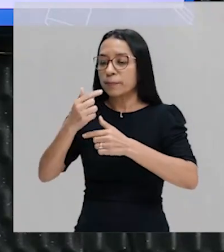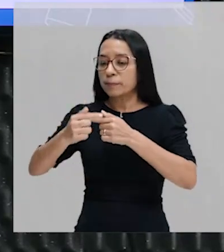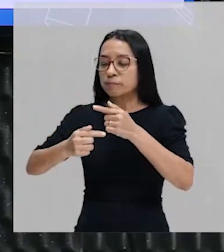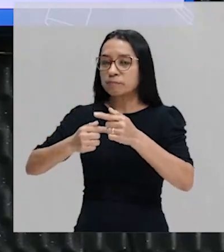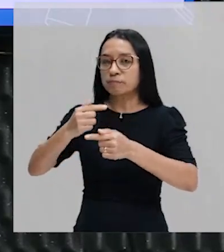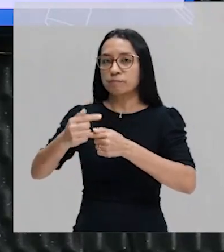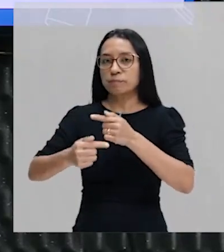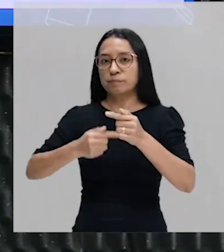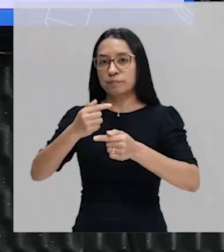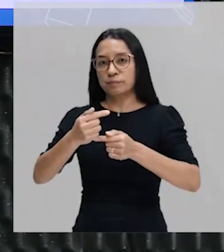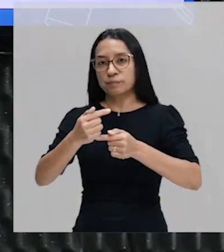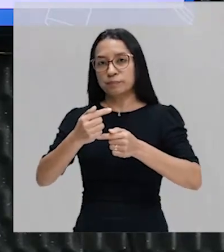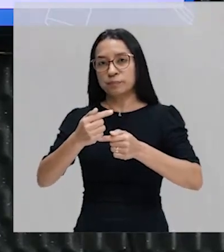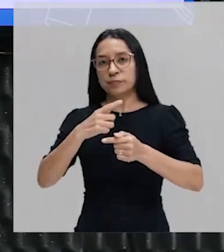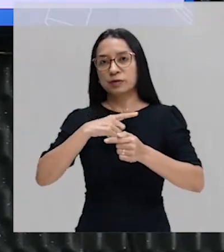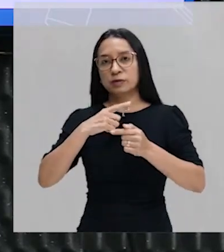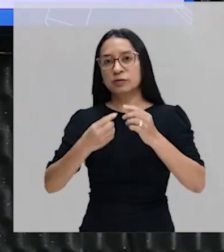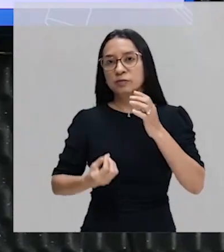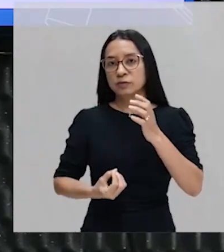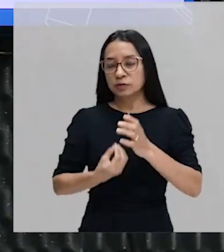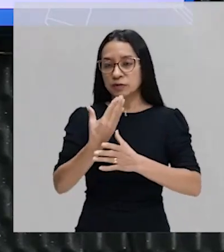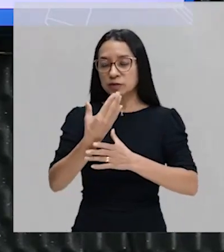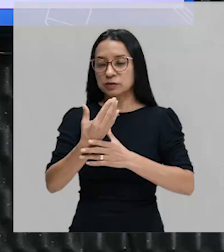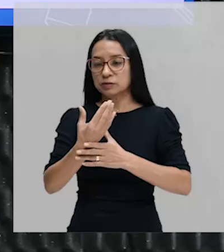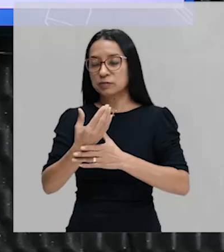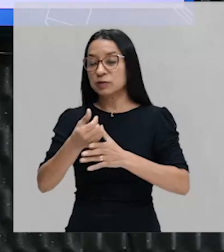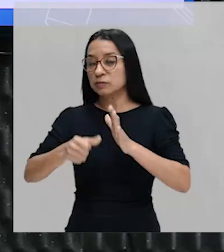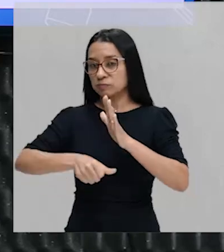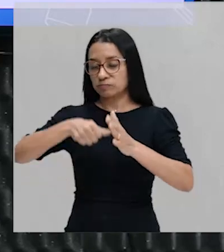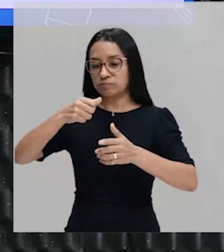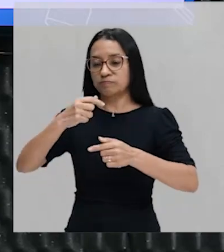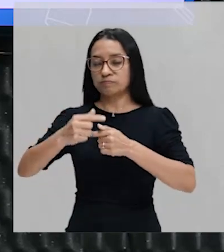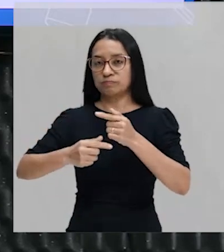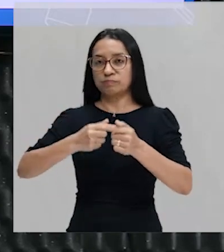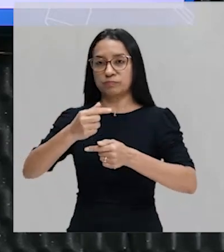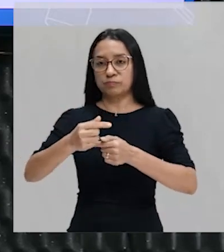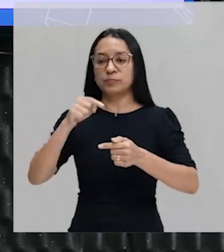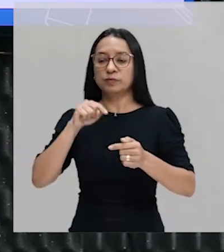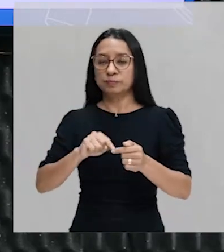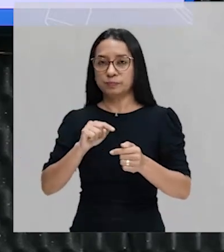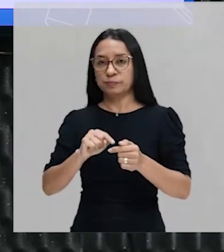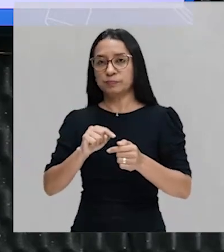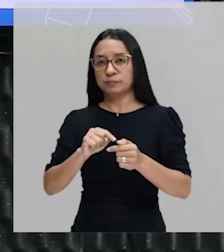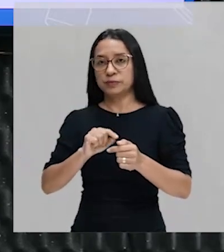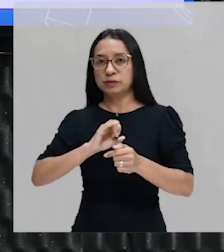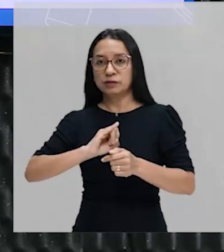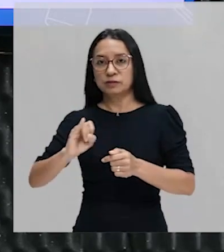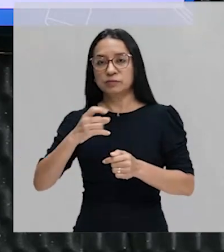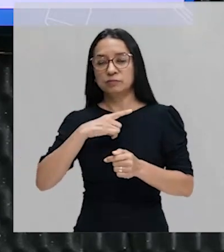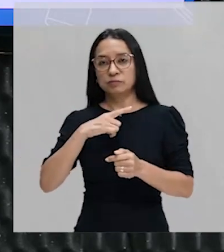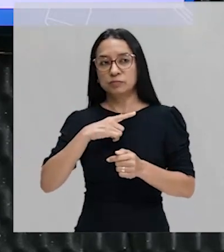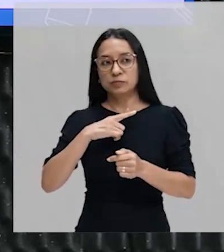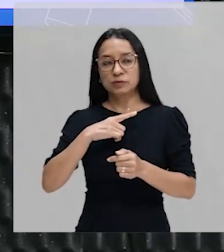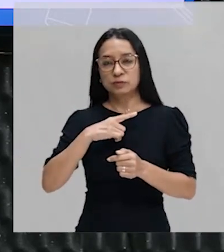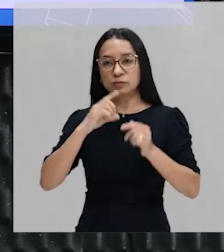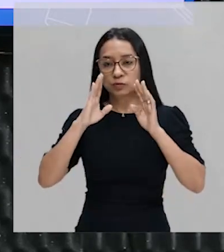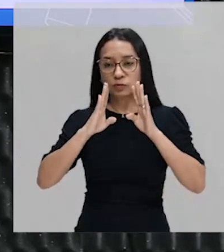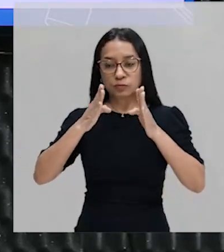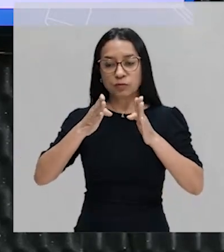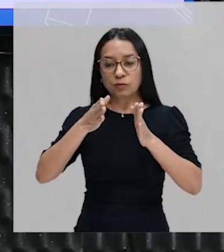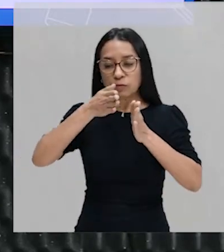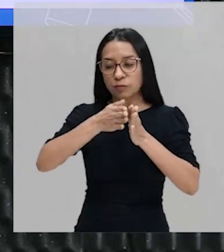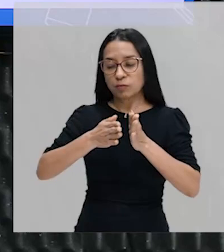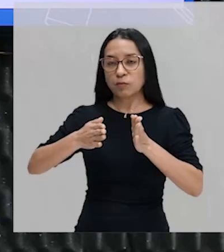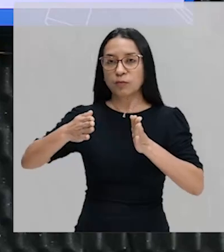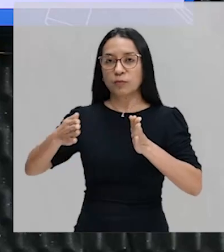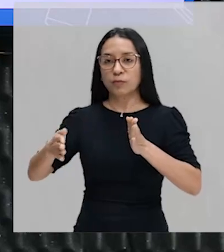Há o fornecimento de matéria-prima e essa matéria-prima, se nós levarmos em consideração o período